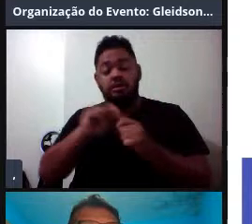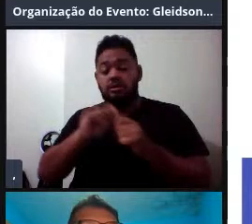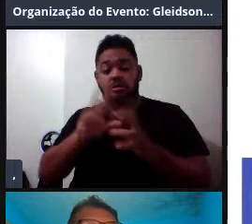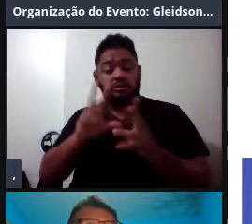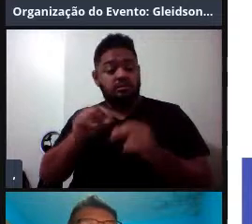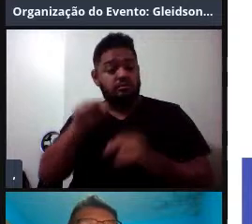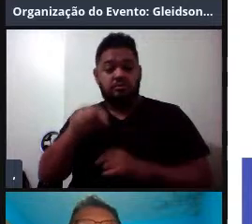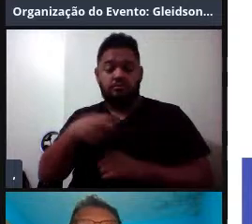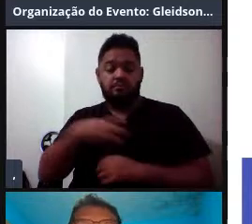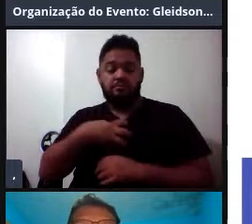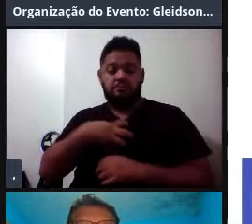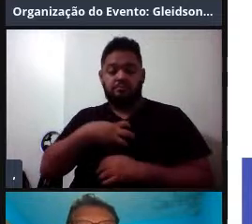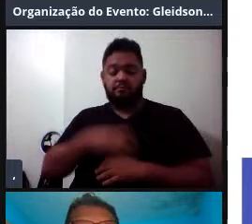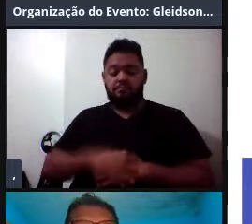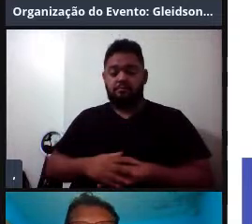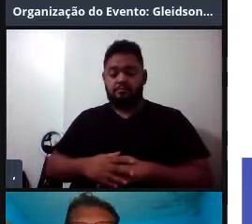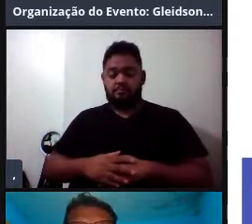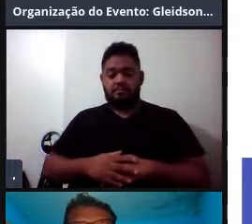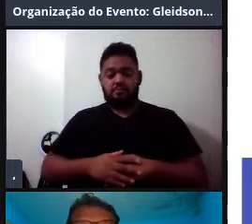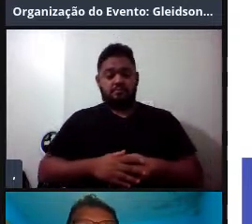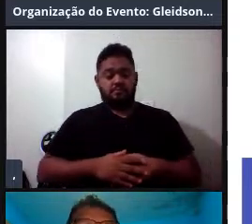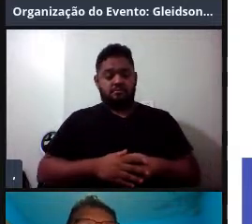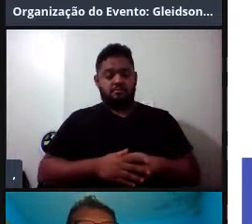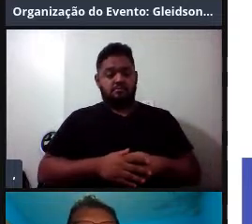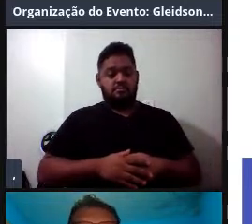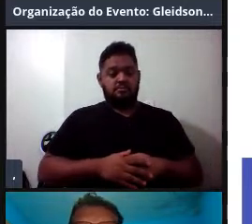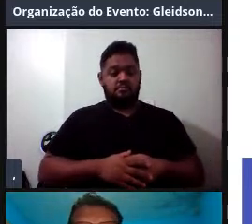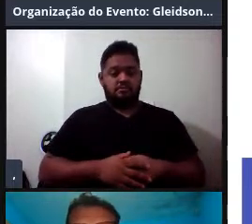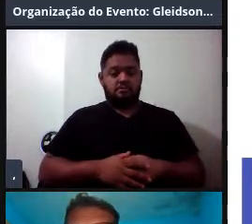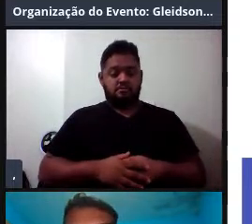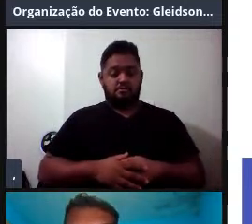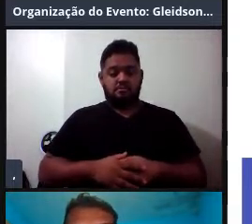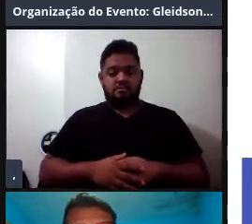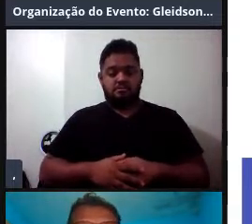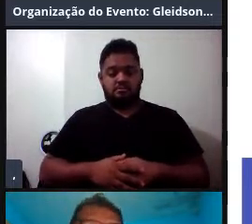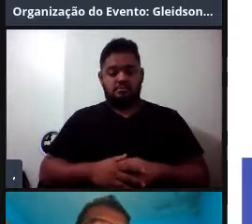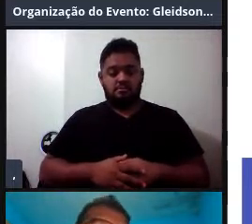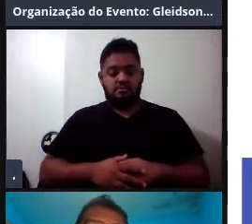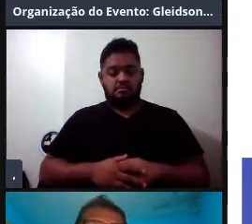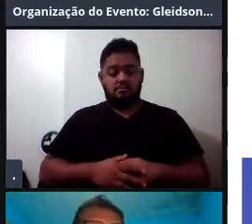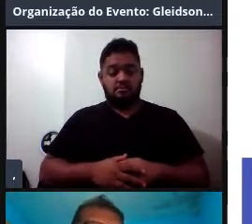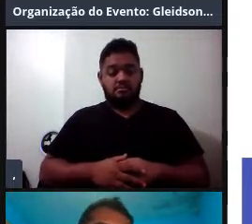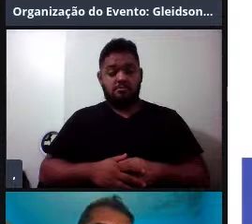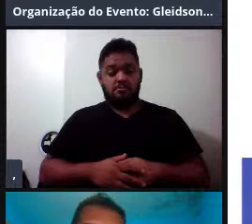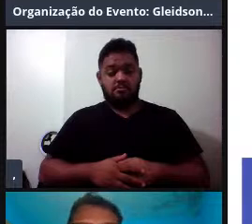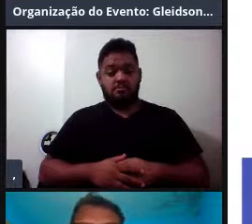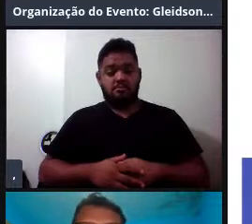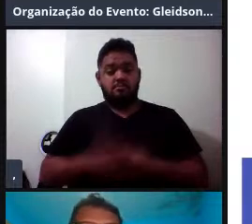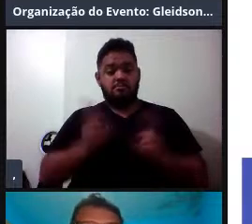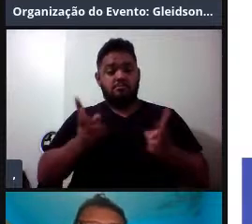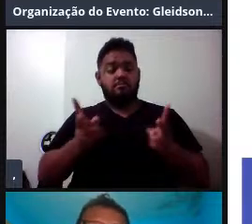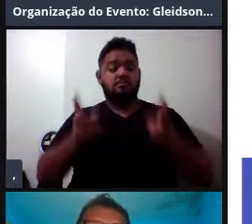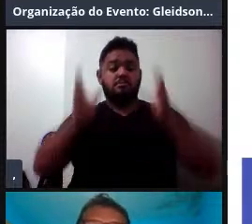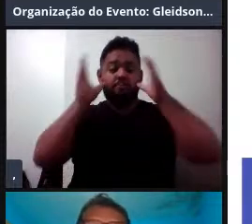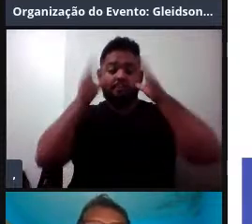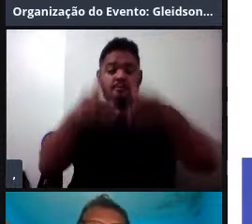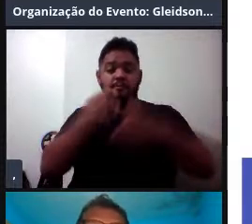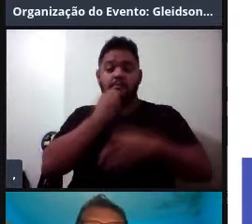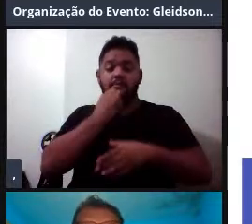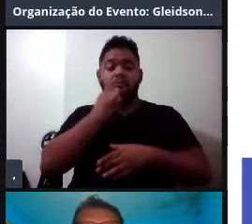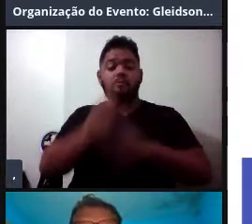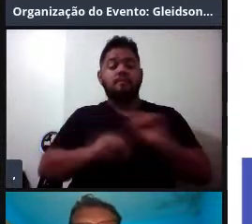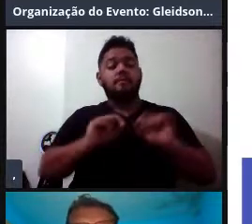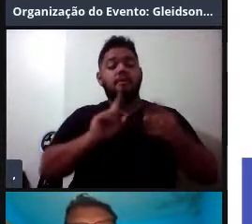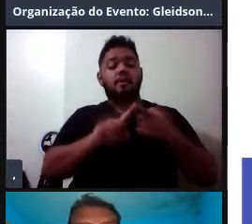gente chama de eavesdropping, que eu acho que em português é bisbilhotar, eles ficam prestando atenção, e nas pistas acústicas do ambiente